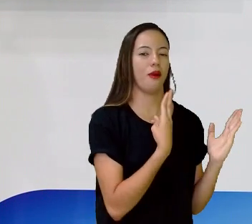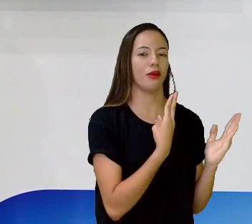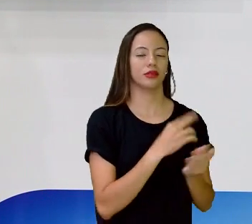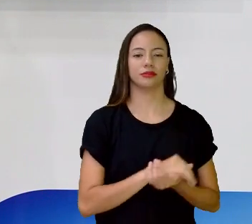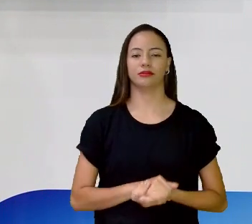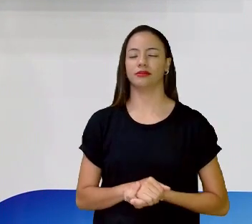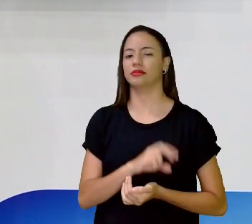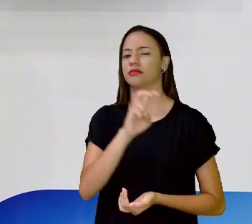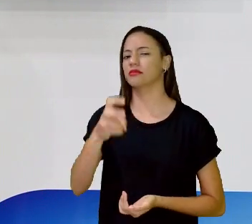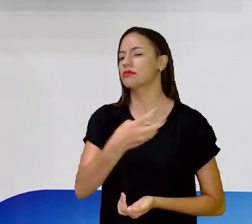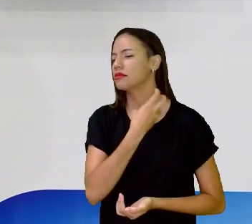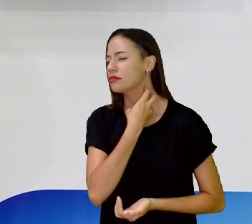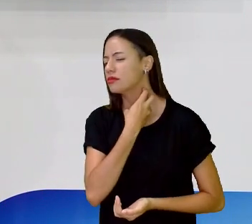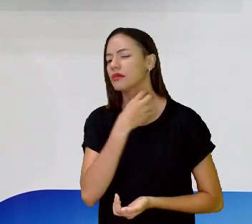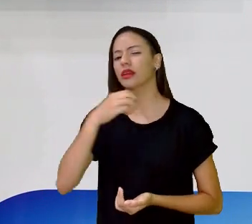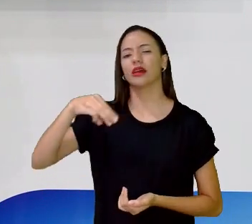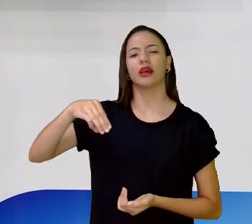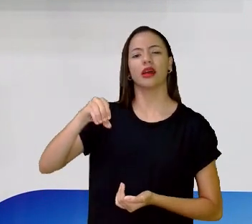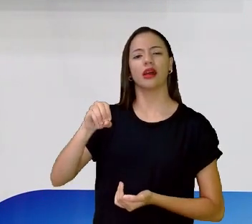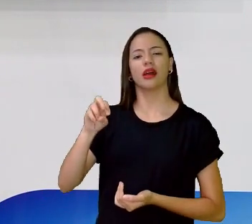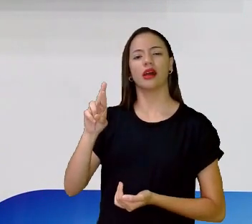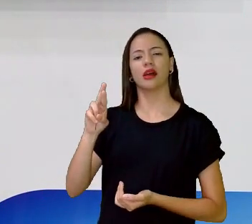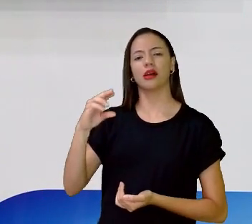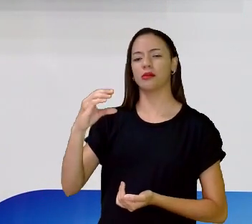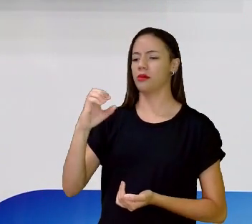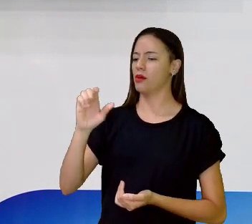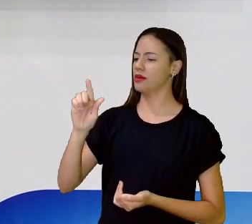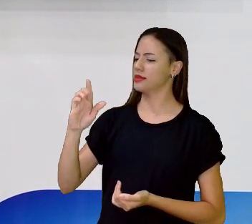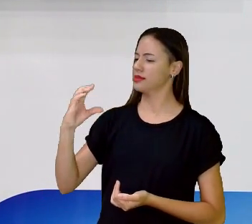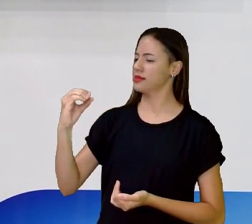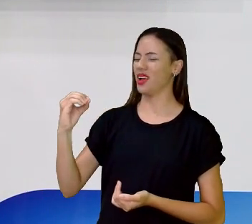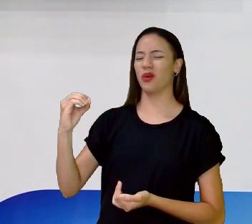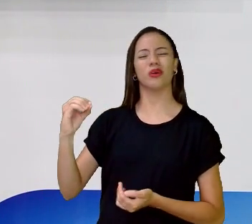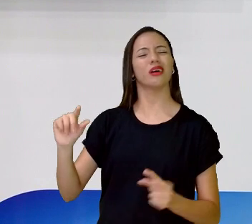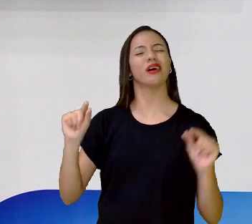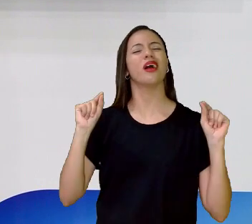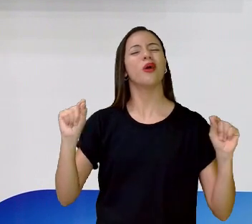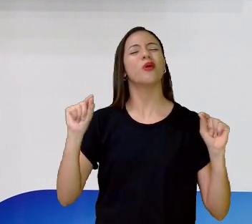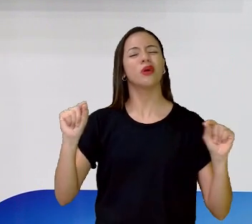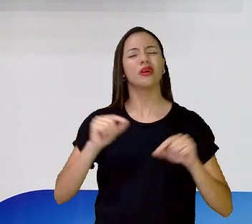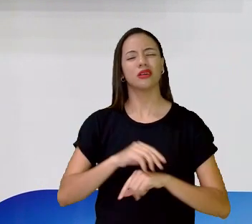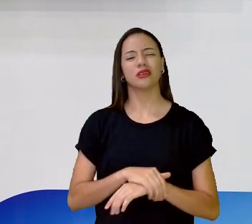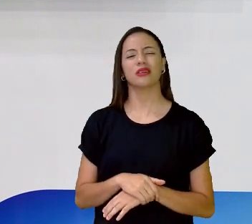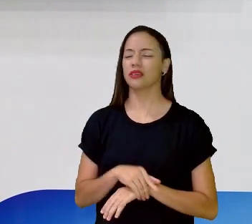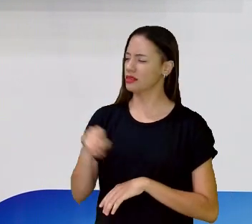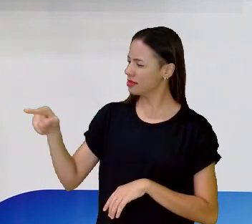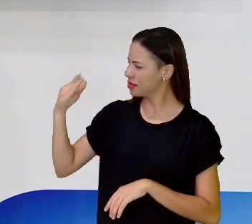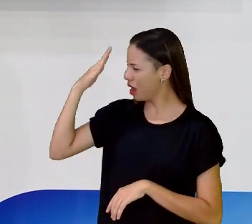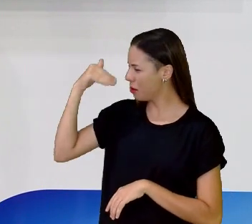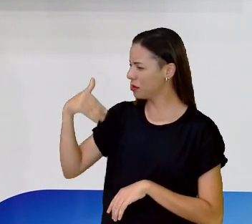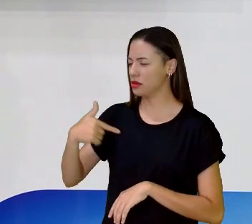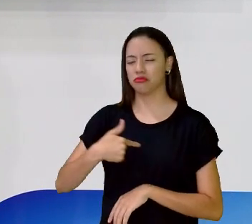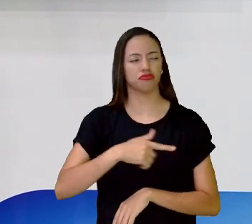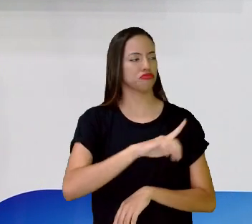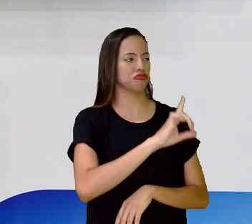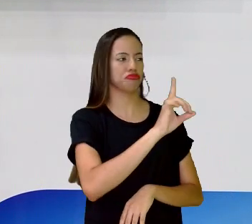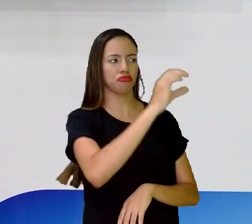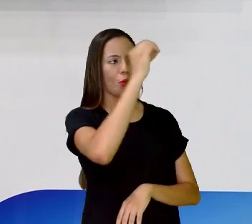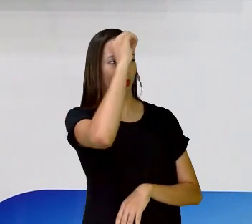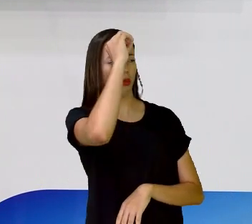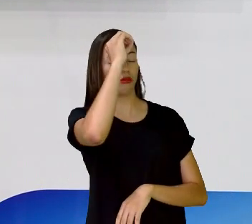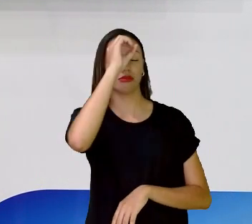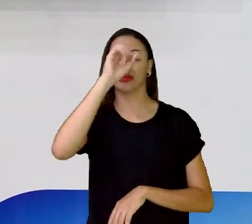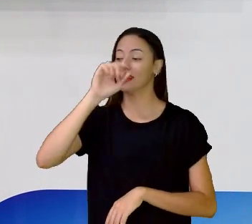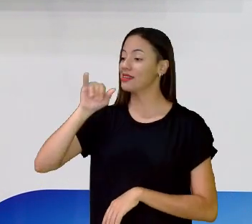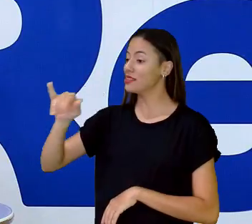é um morcego? E aí, será que você sabe o é um morcego, professora Abigail? Não, essa eu não sei não. Essa tá difícil, é? Se